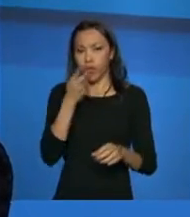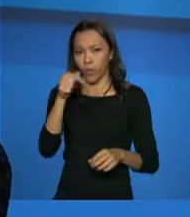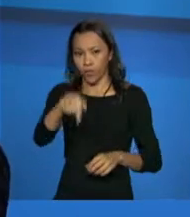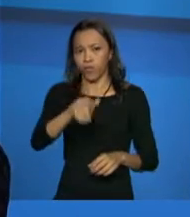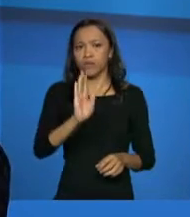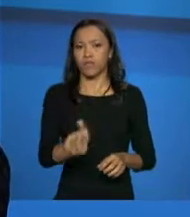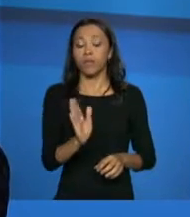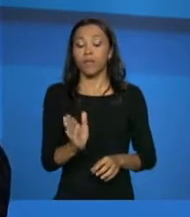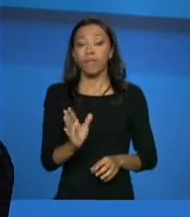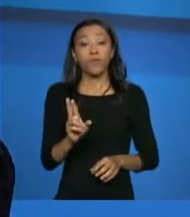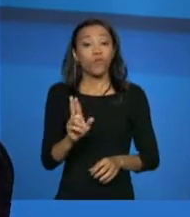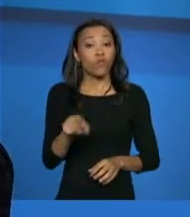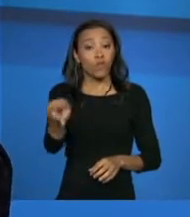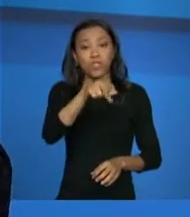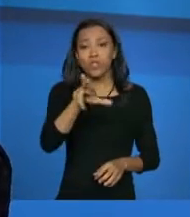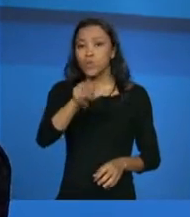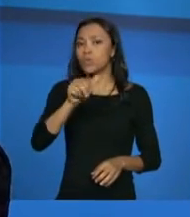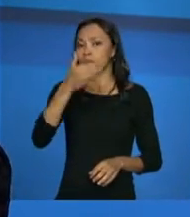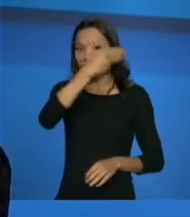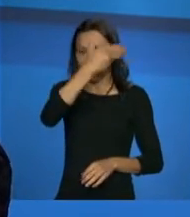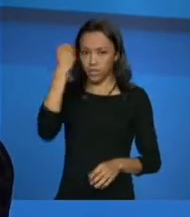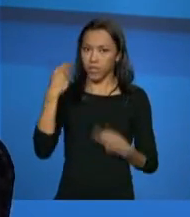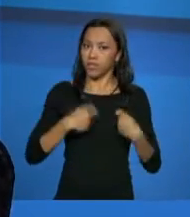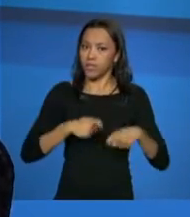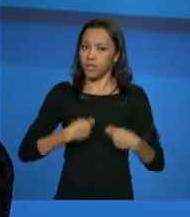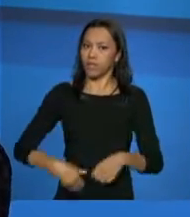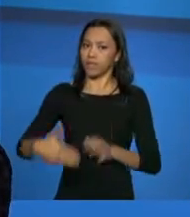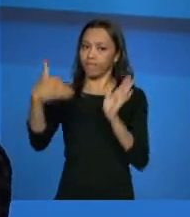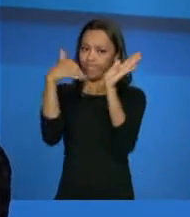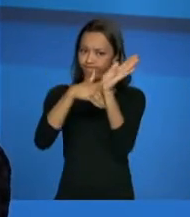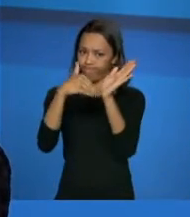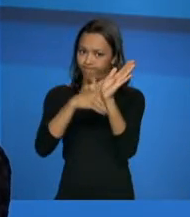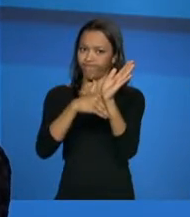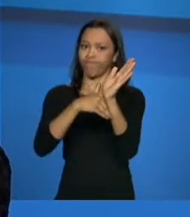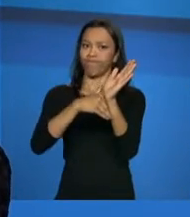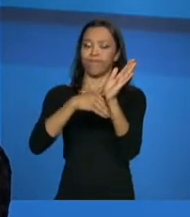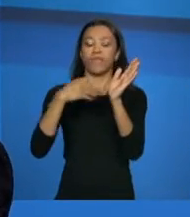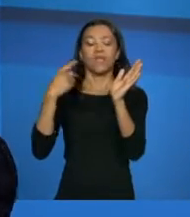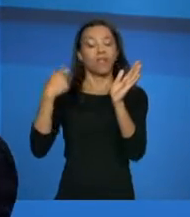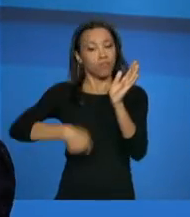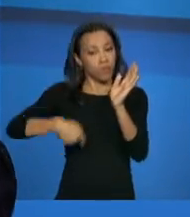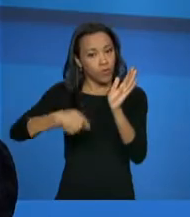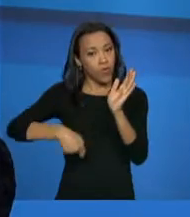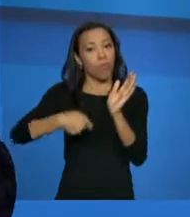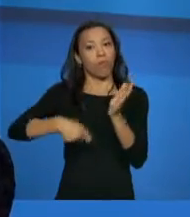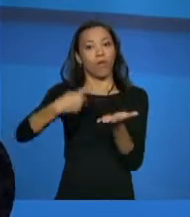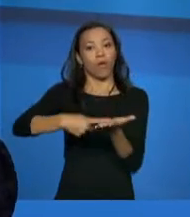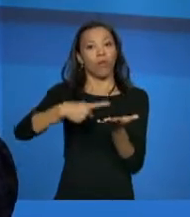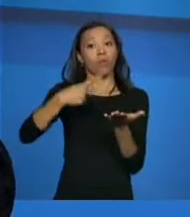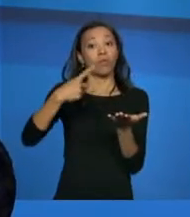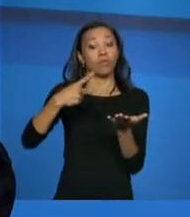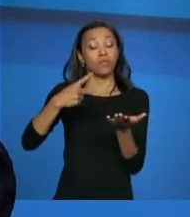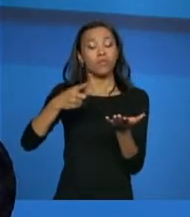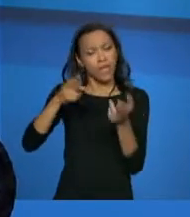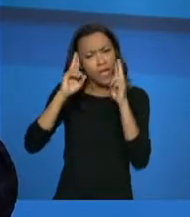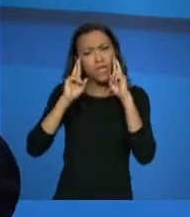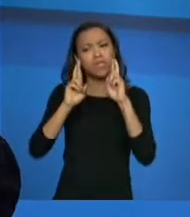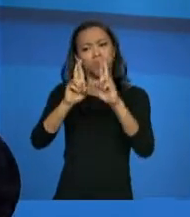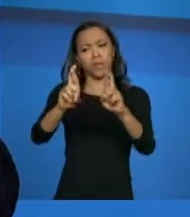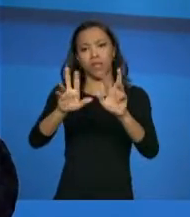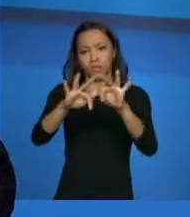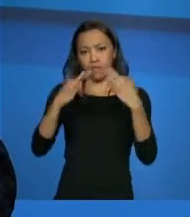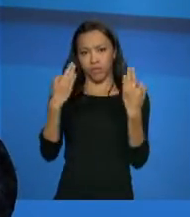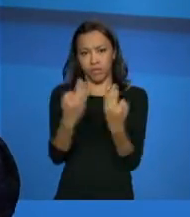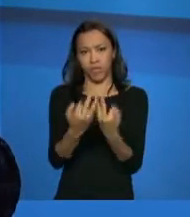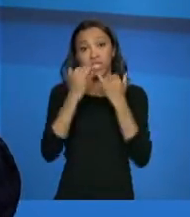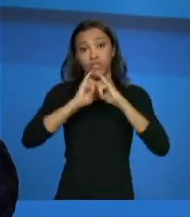necessário nunca esquecer da questão do sigilo dos dados. É necessário cobrar a responsabilidade desses programas para que a gente realmente respeite as famílias que estão ali dentro